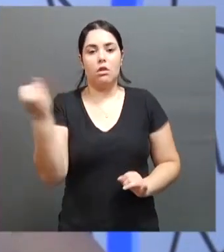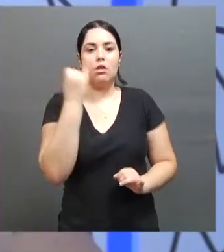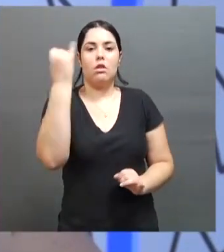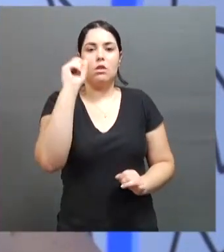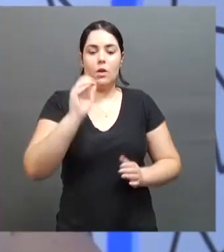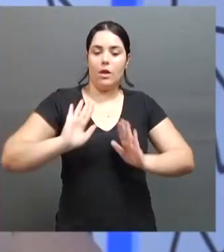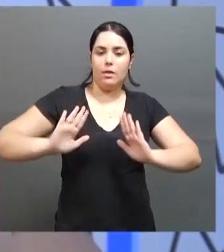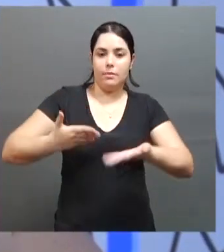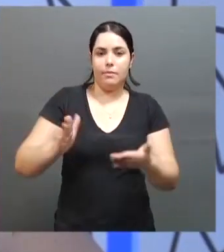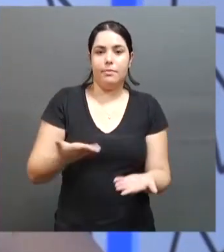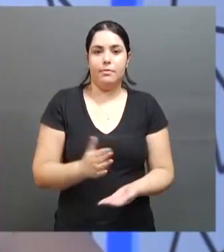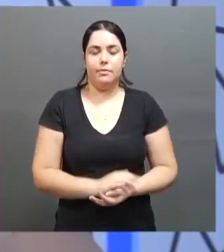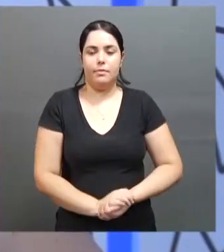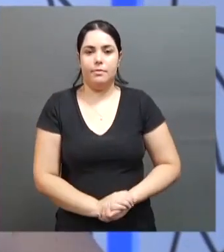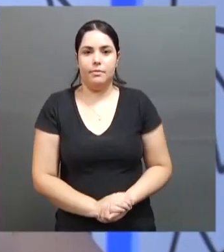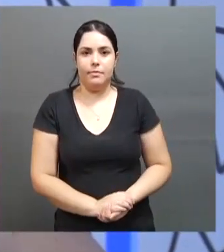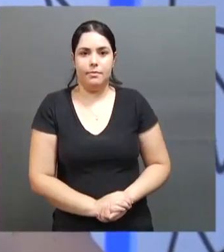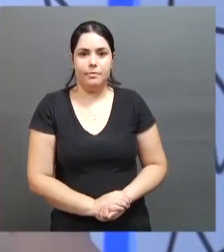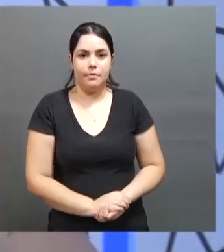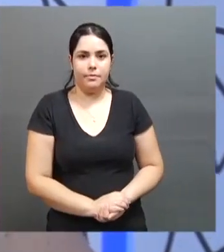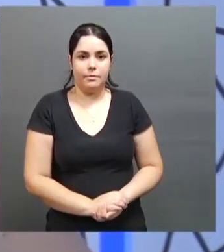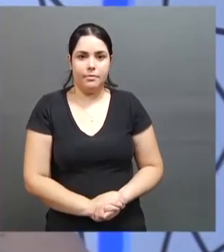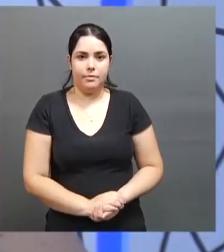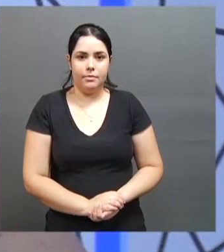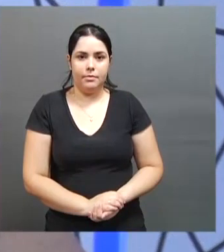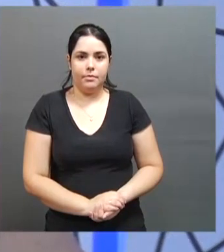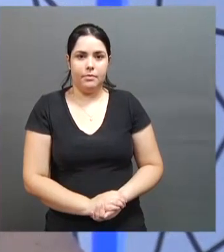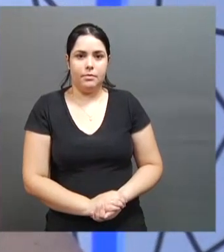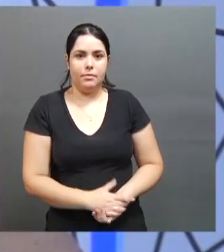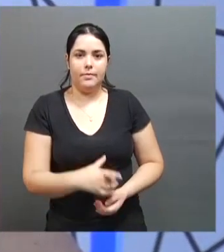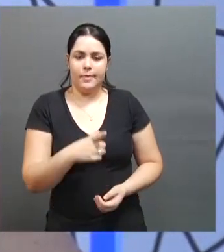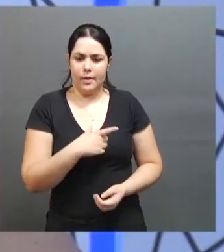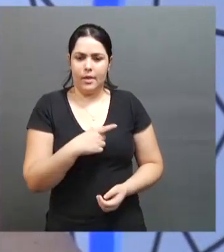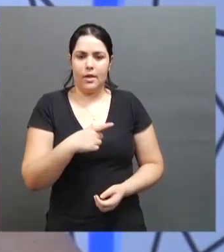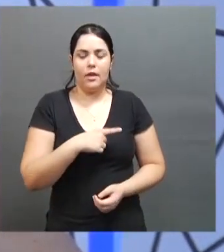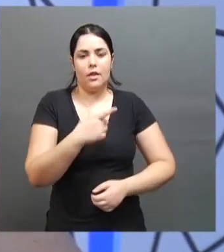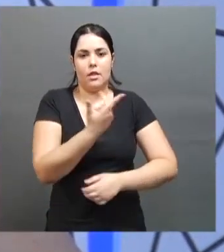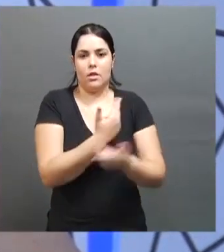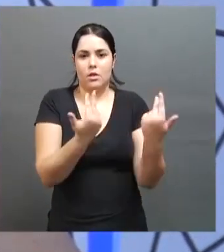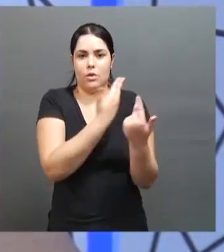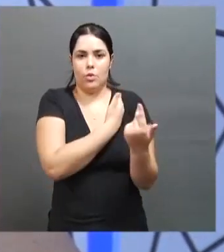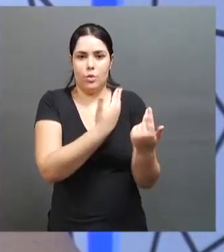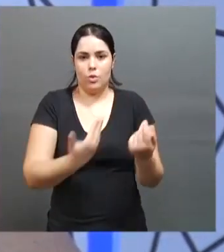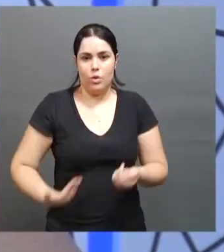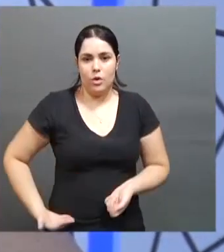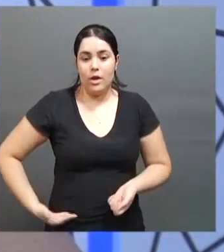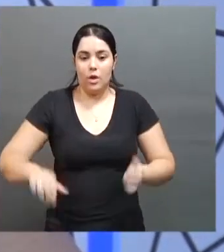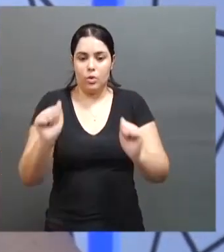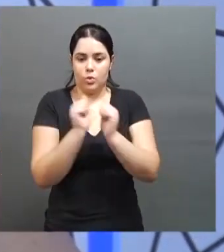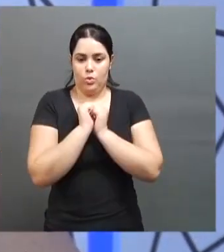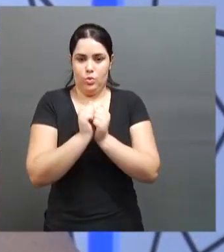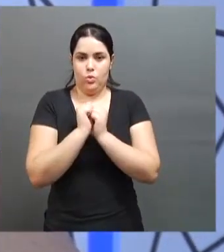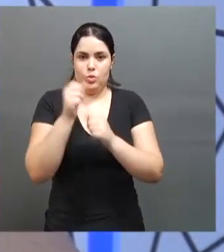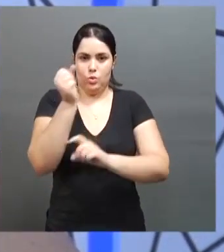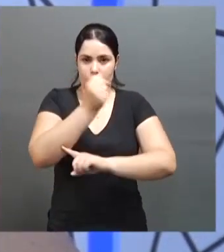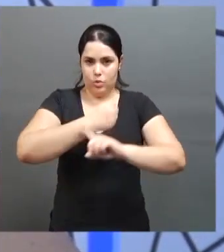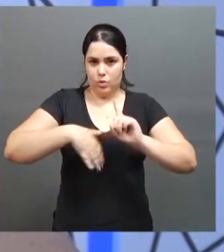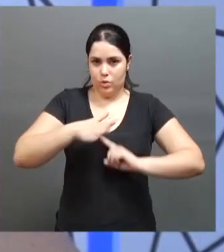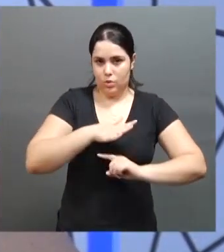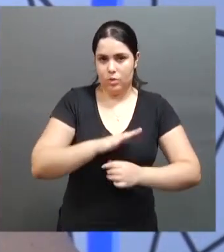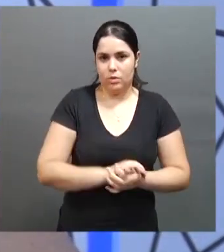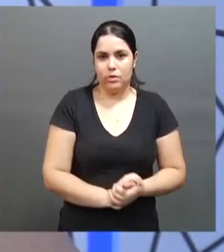incentivar mesmo. Ter programas no governo, ter programas junto à sociedade que